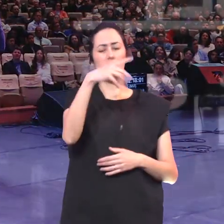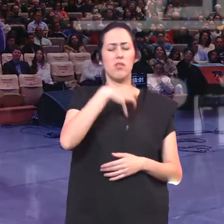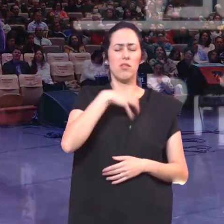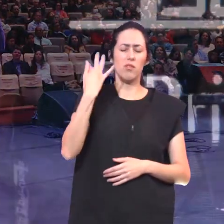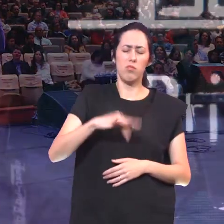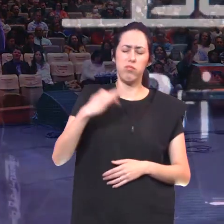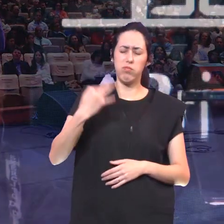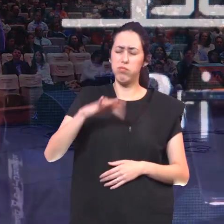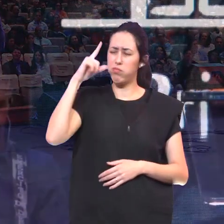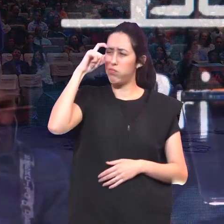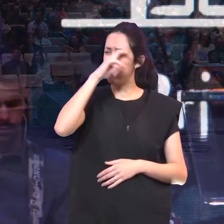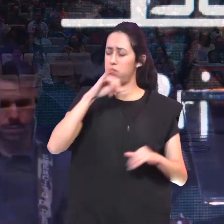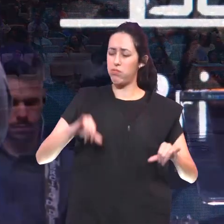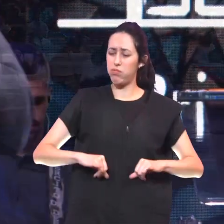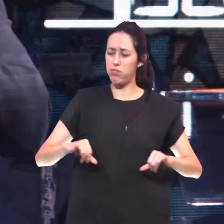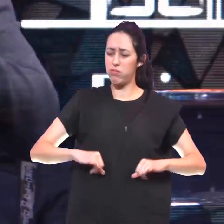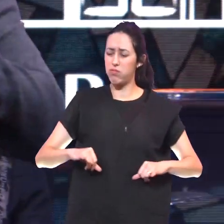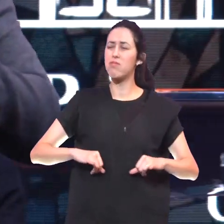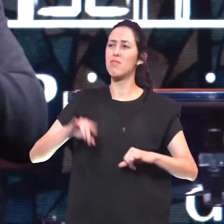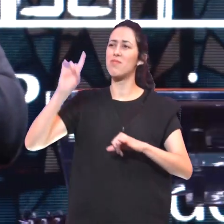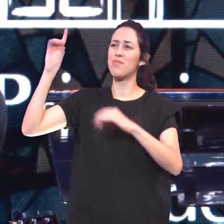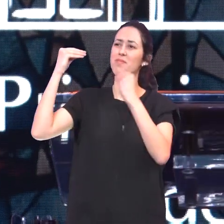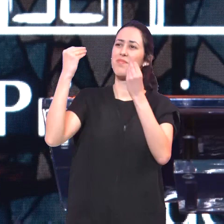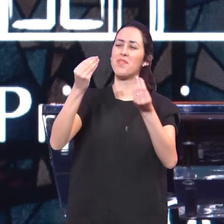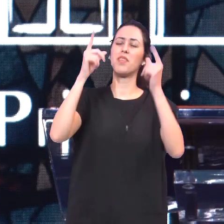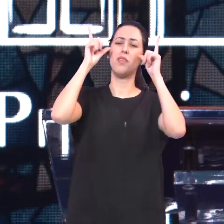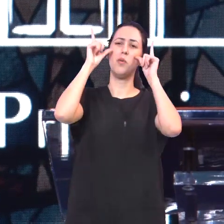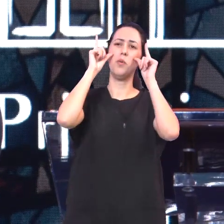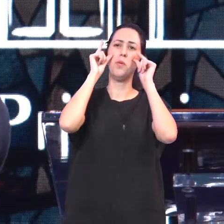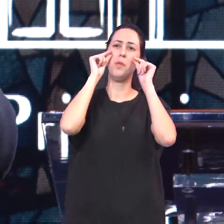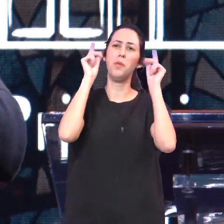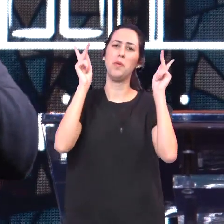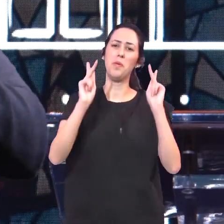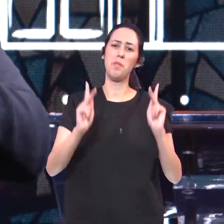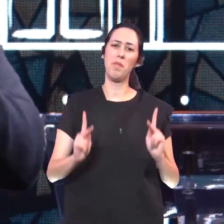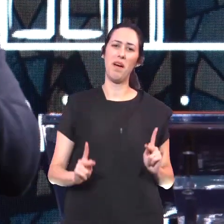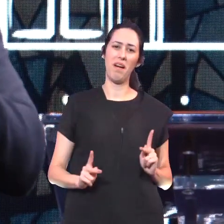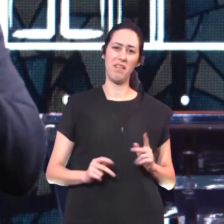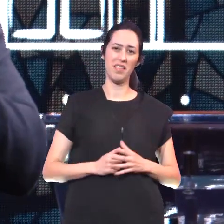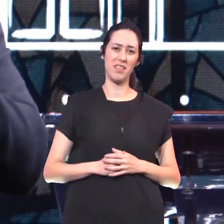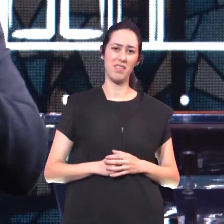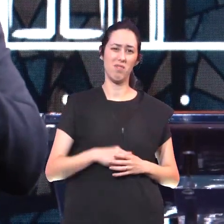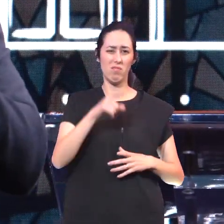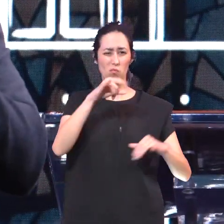Eu posso trazer a vida Aonde há morte